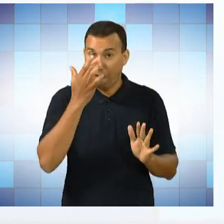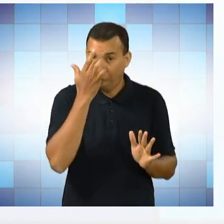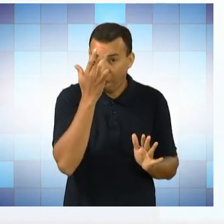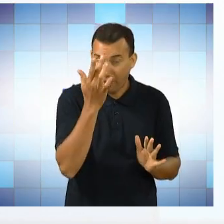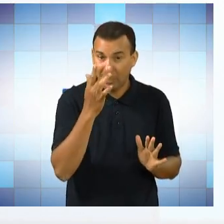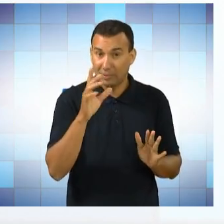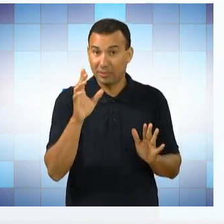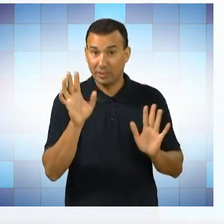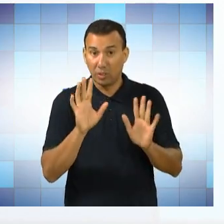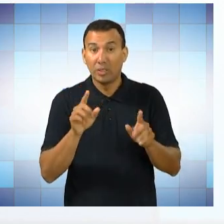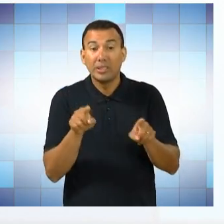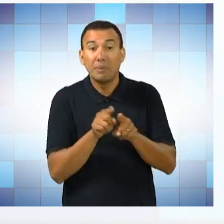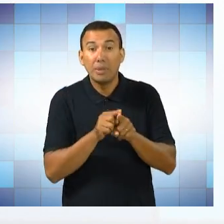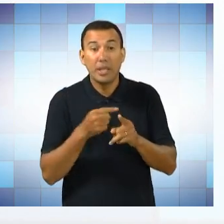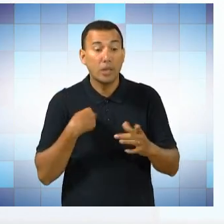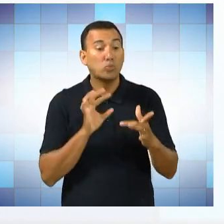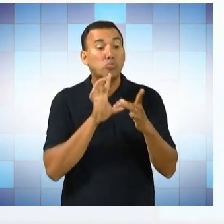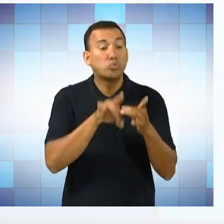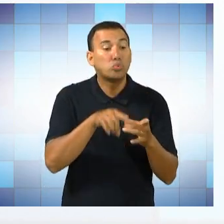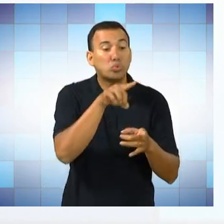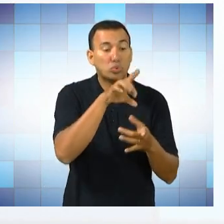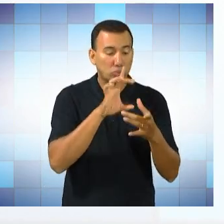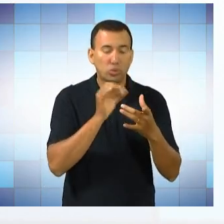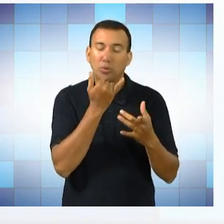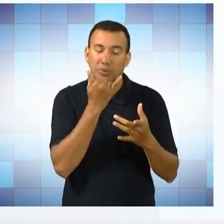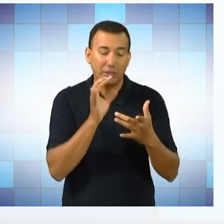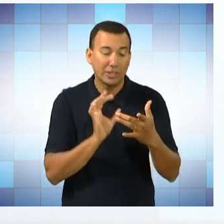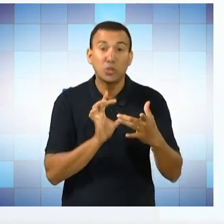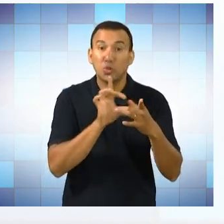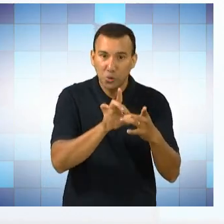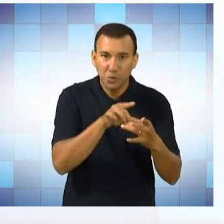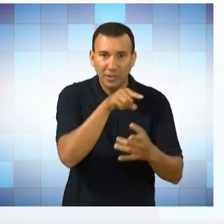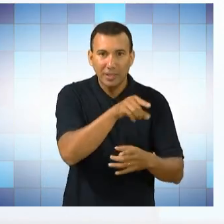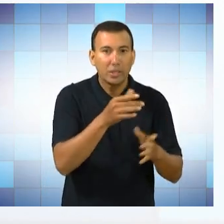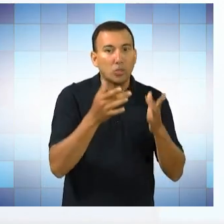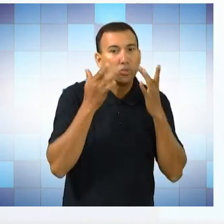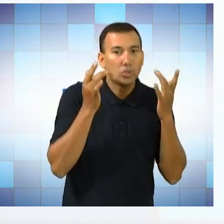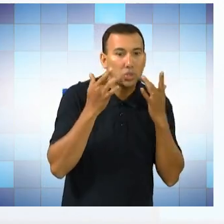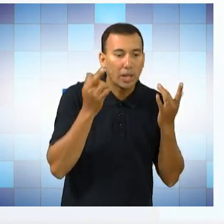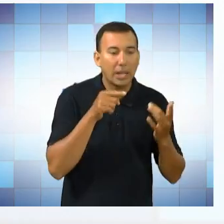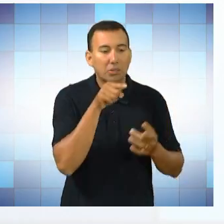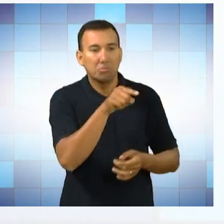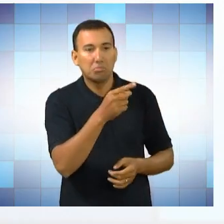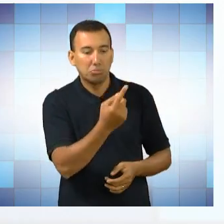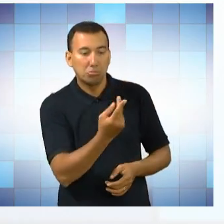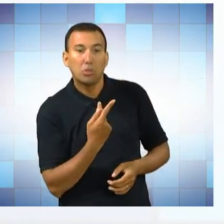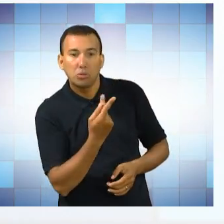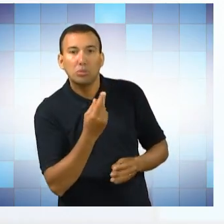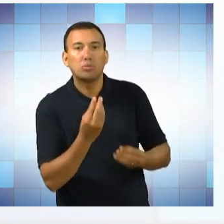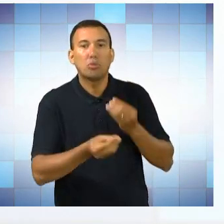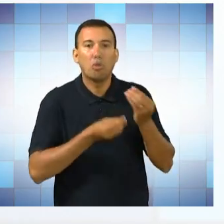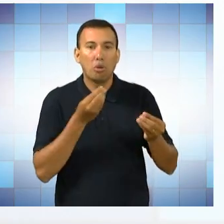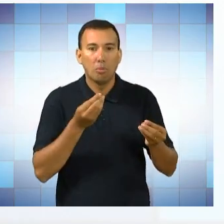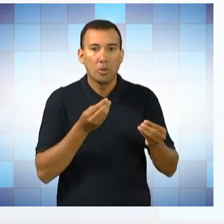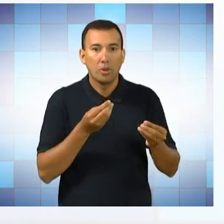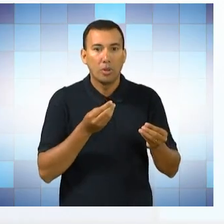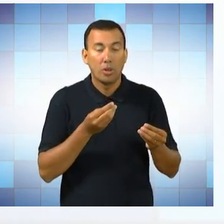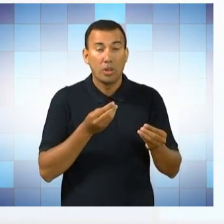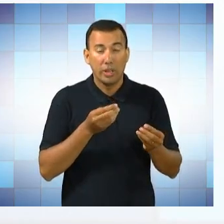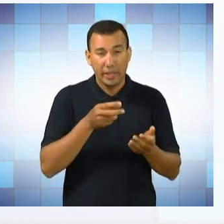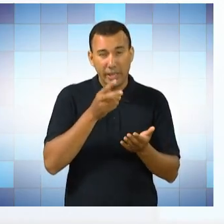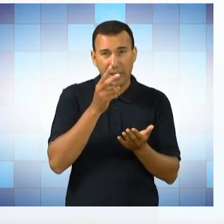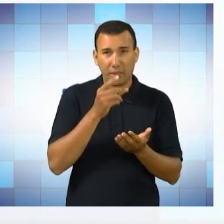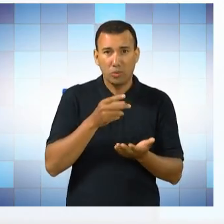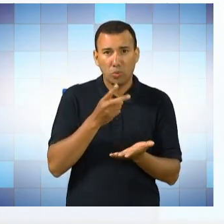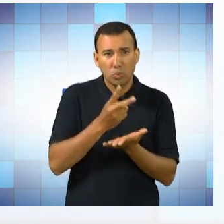relação com o teatro e a minha trajetória com o teatro foi uma trajetória muito fluida,